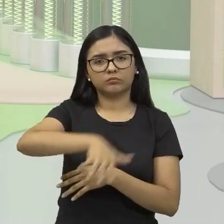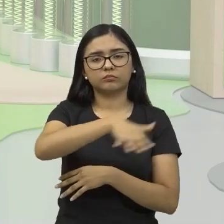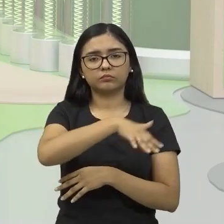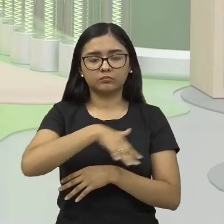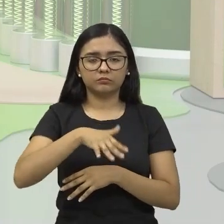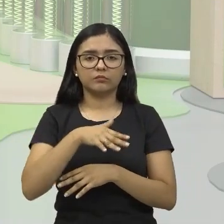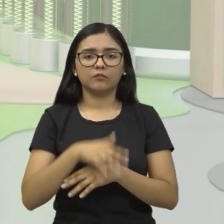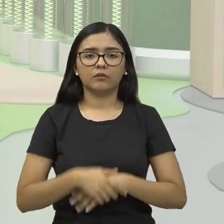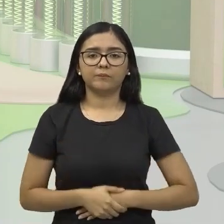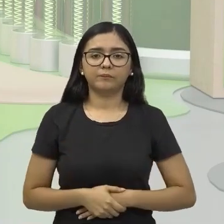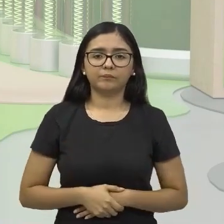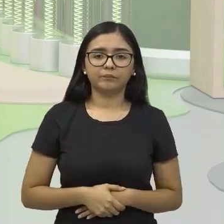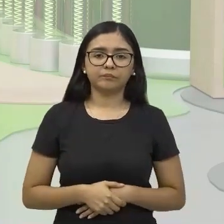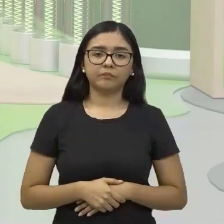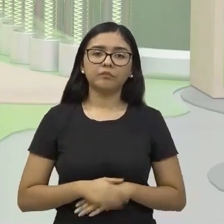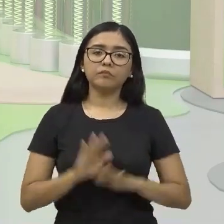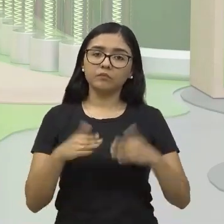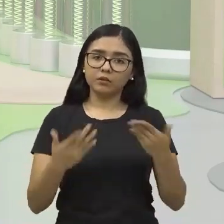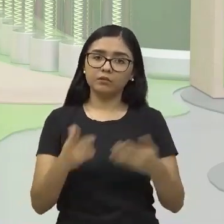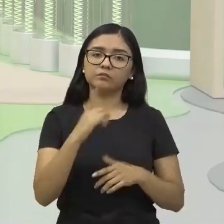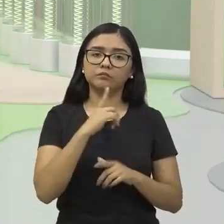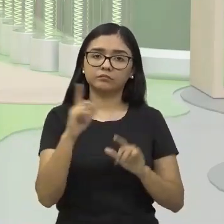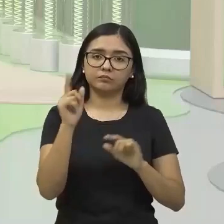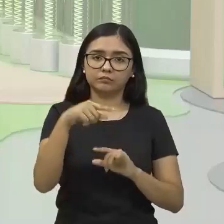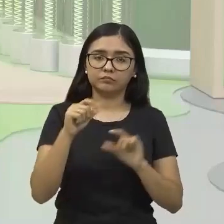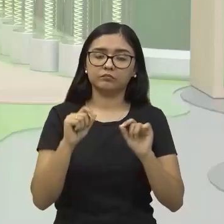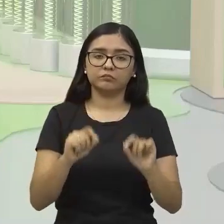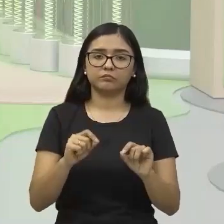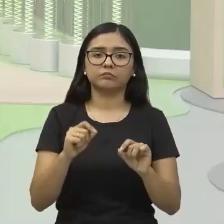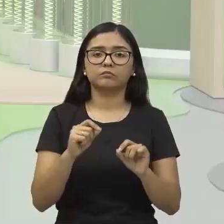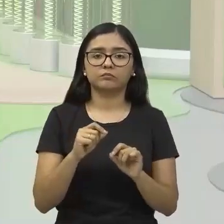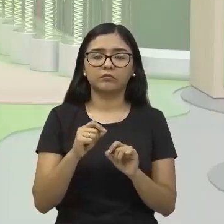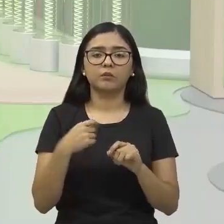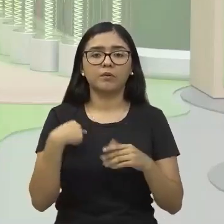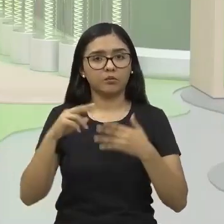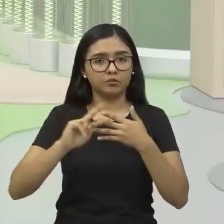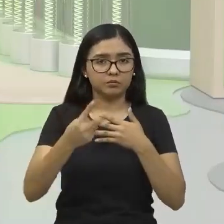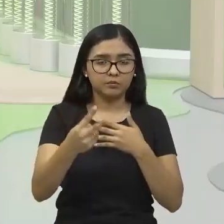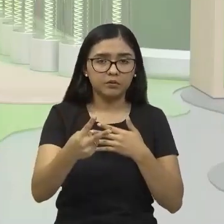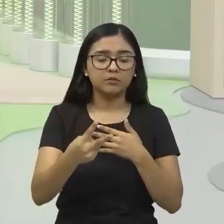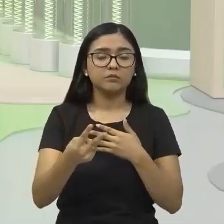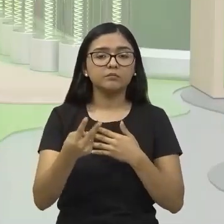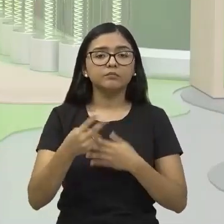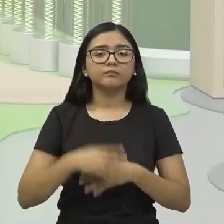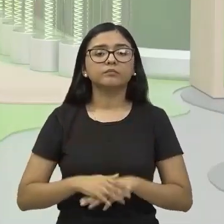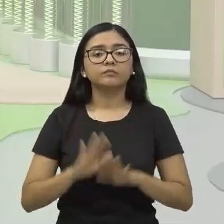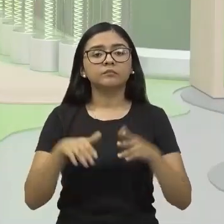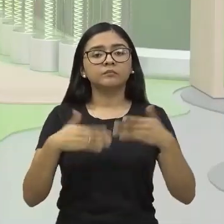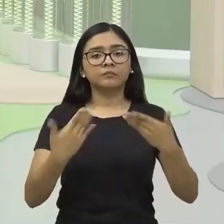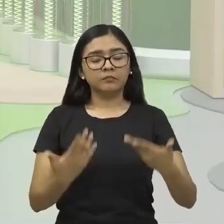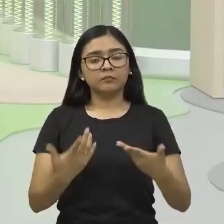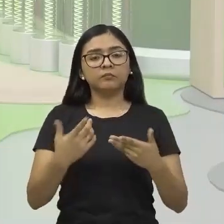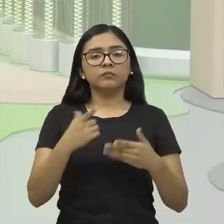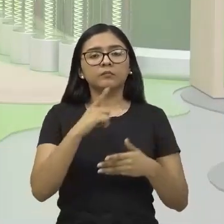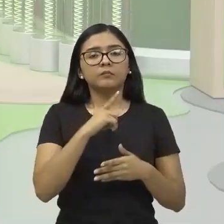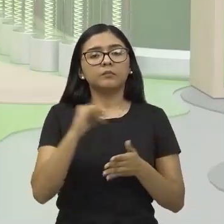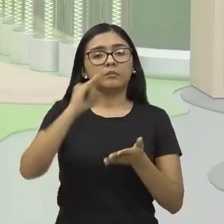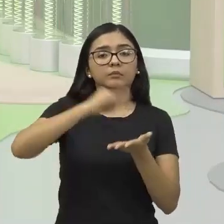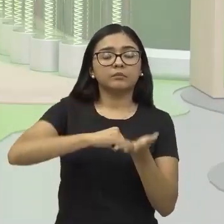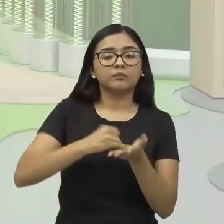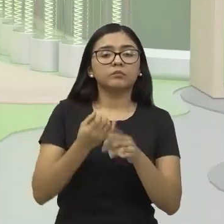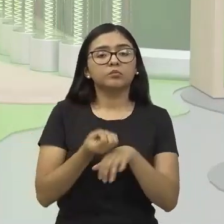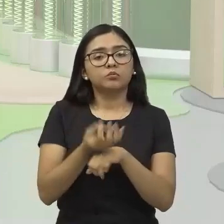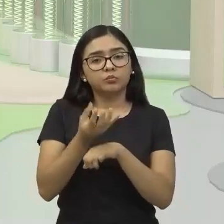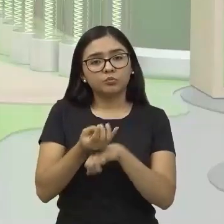forma natural, vai ser considerado impacto. Então, se para colocar, para implantar, né? Uma fonte